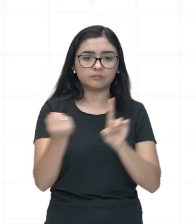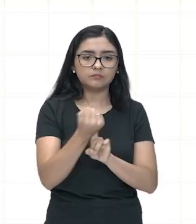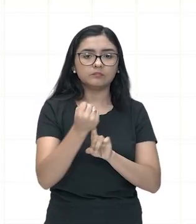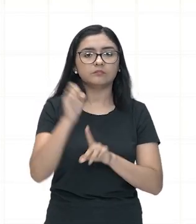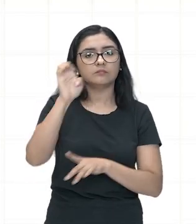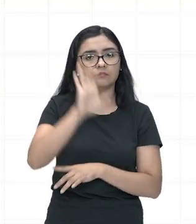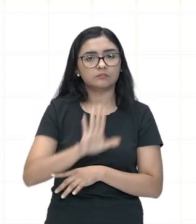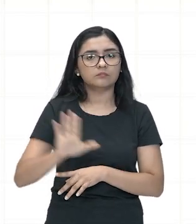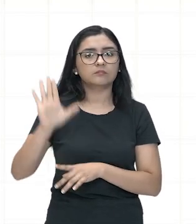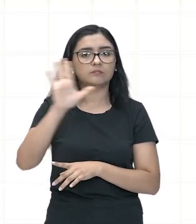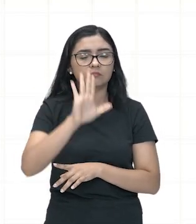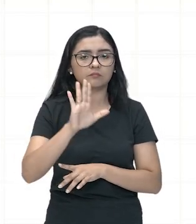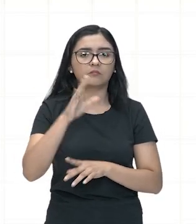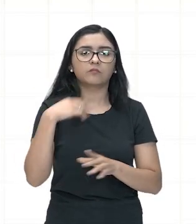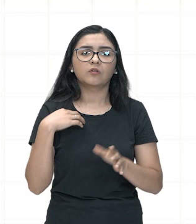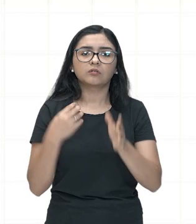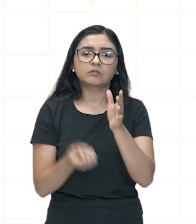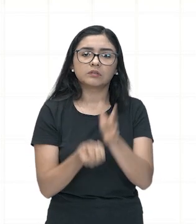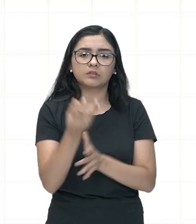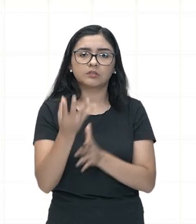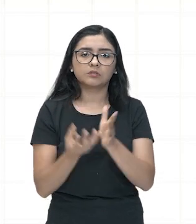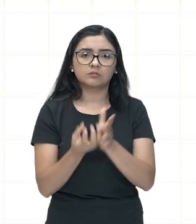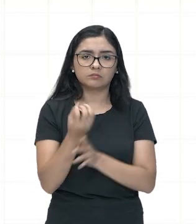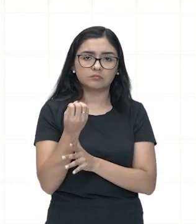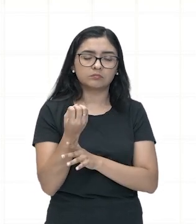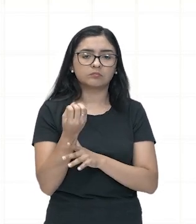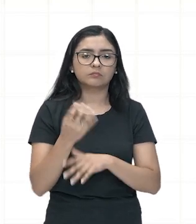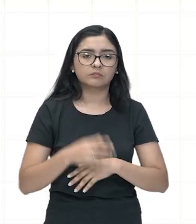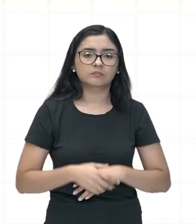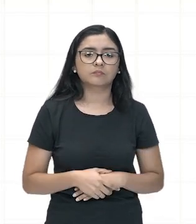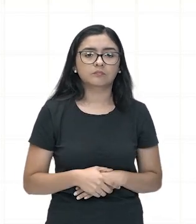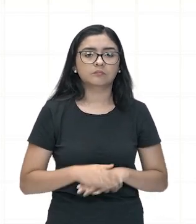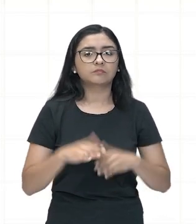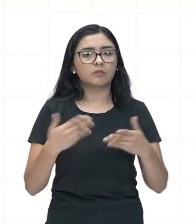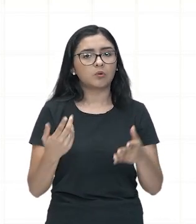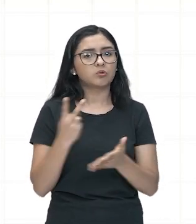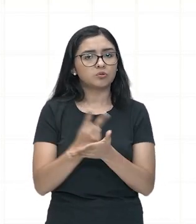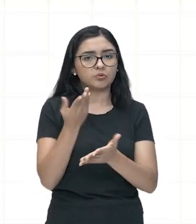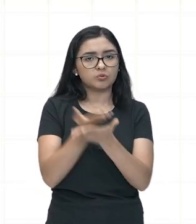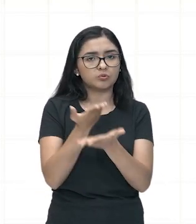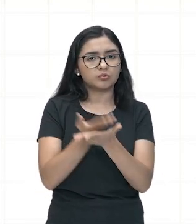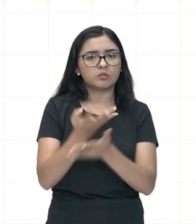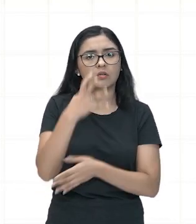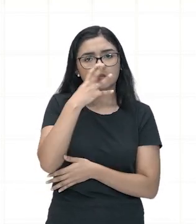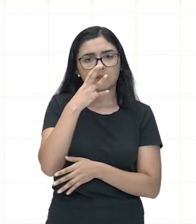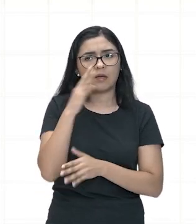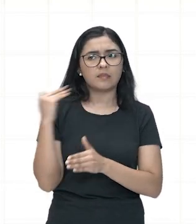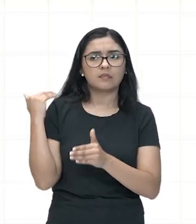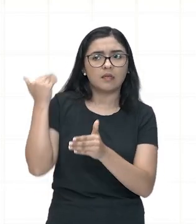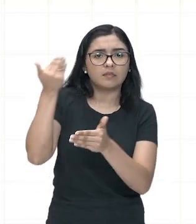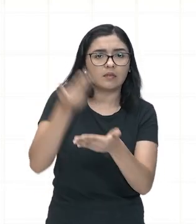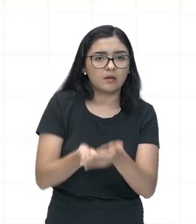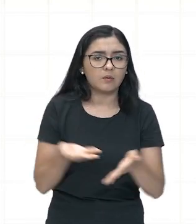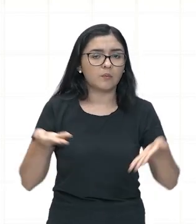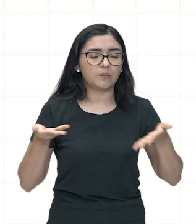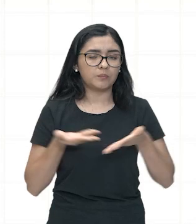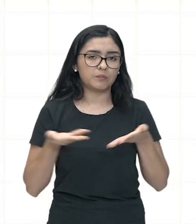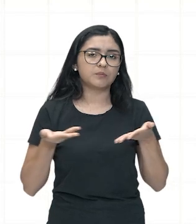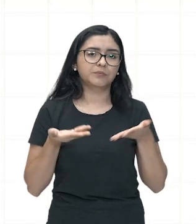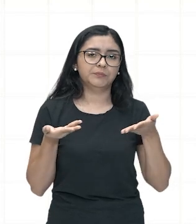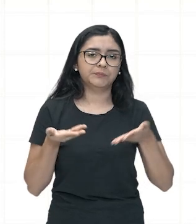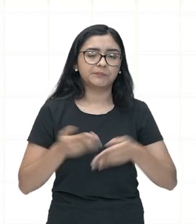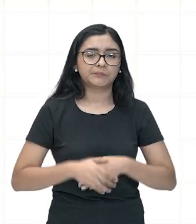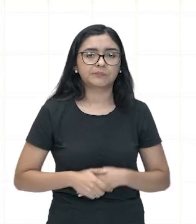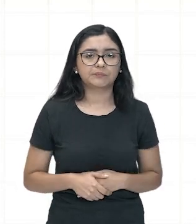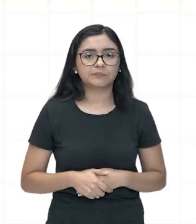construindo seu legado e continua a ser estudado e admirado até os dias de hoje,